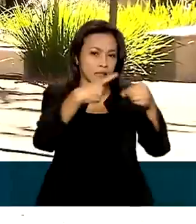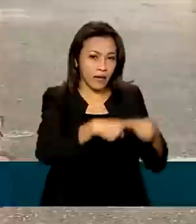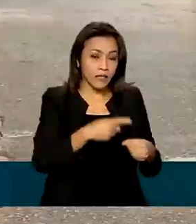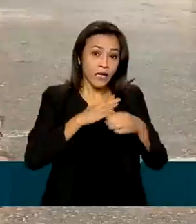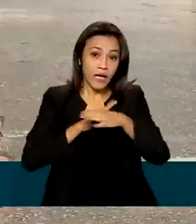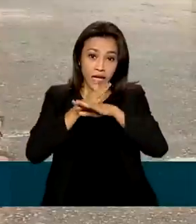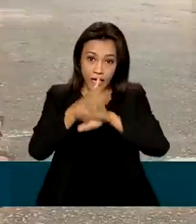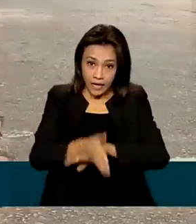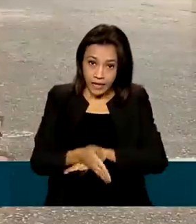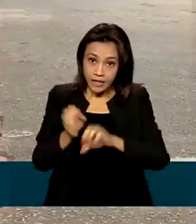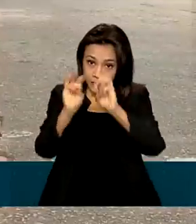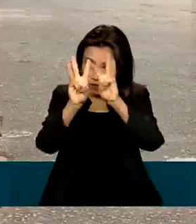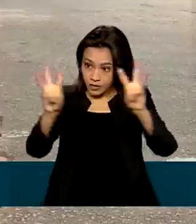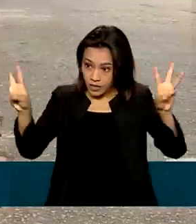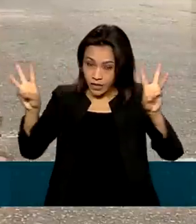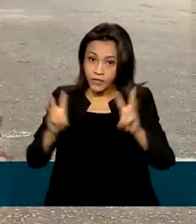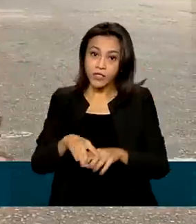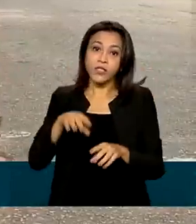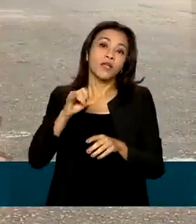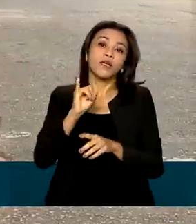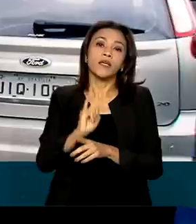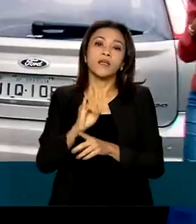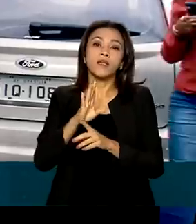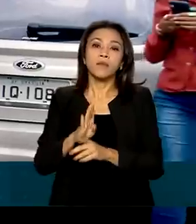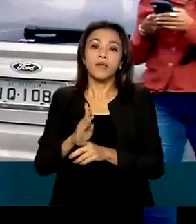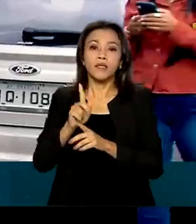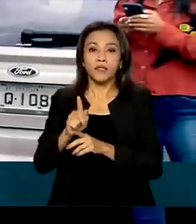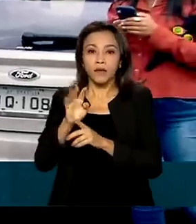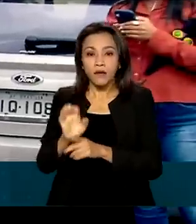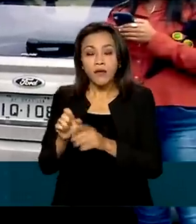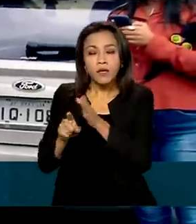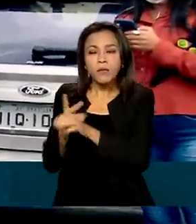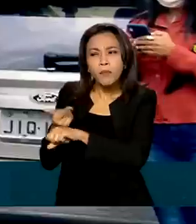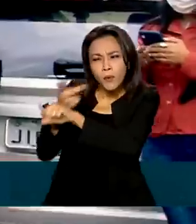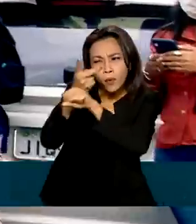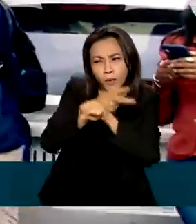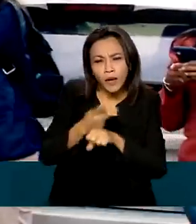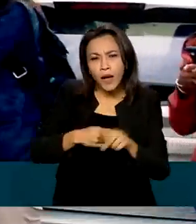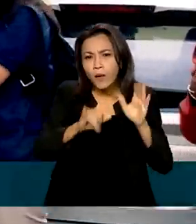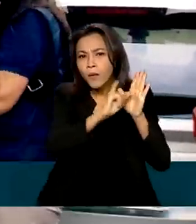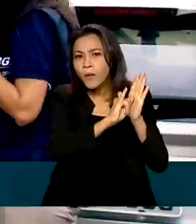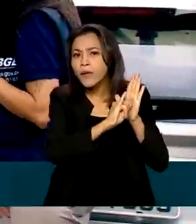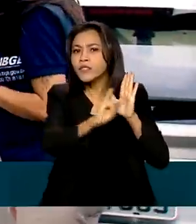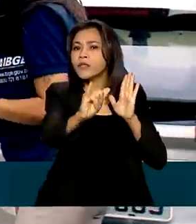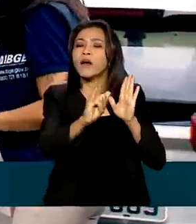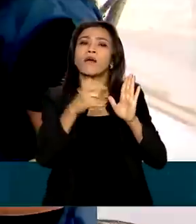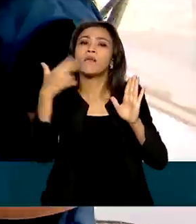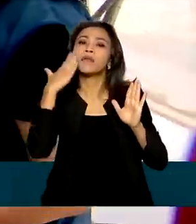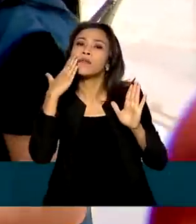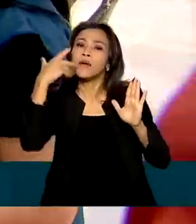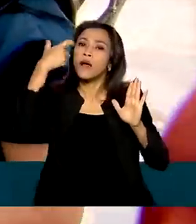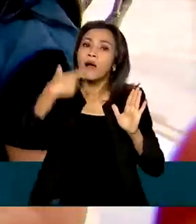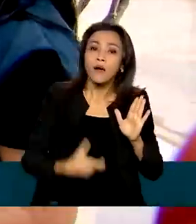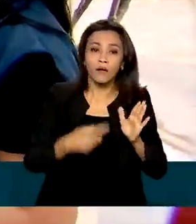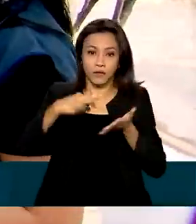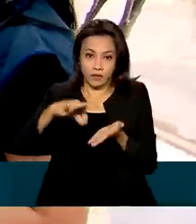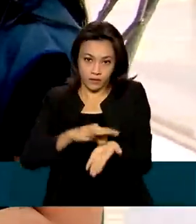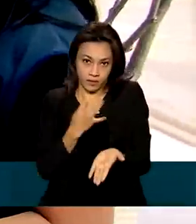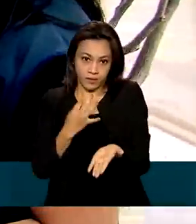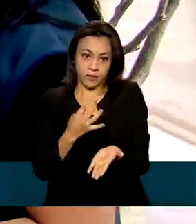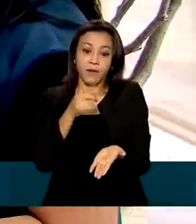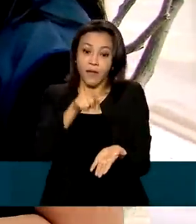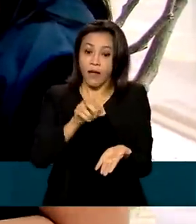o site do IBGE, procura o edital do Censo e na parte do anexo 1, você vai encontrar o local exato onde fazer essa inscrição.